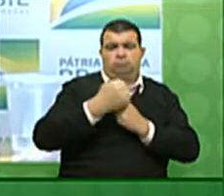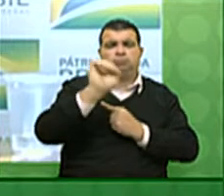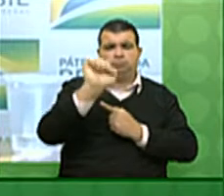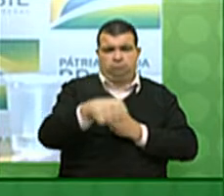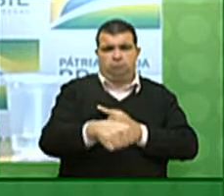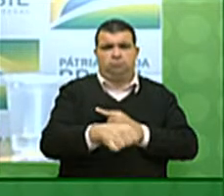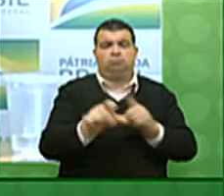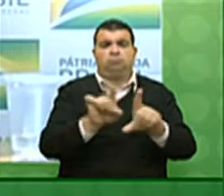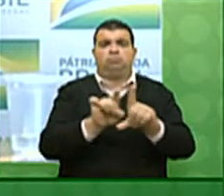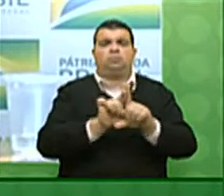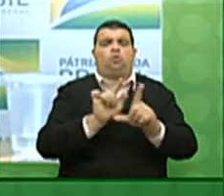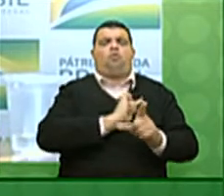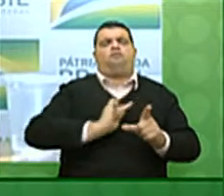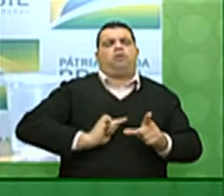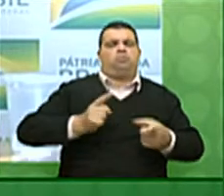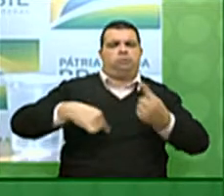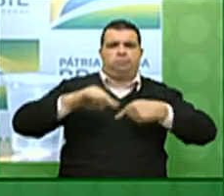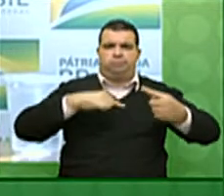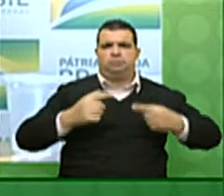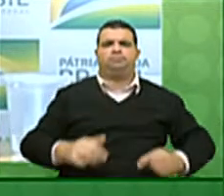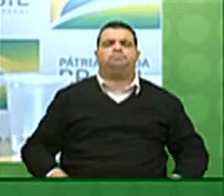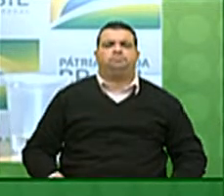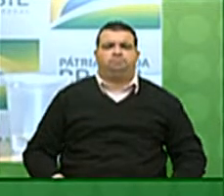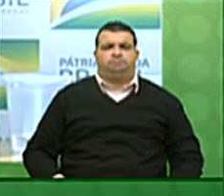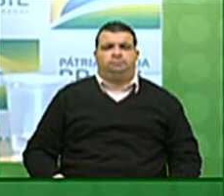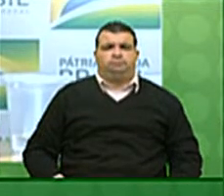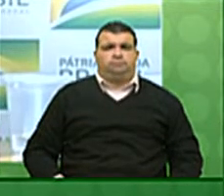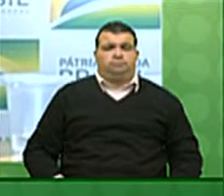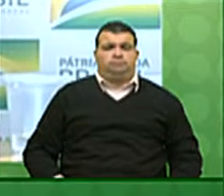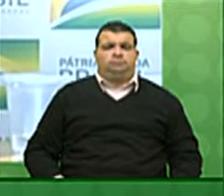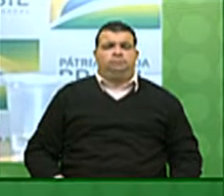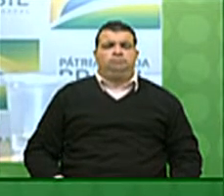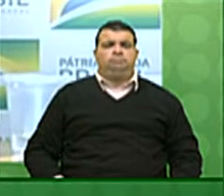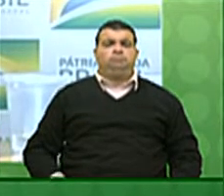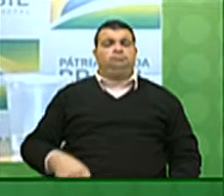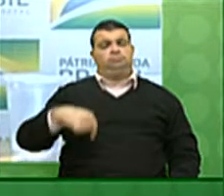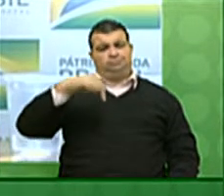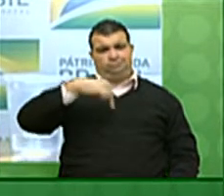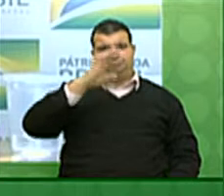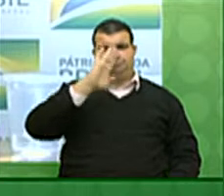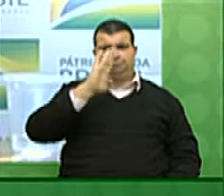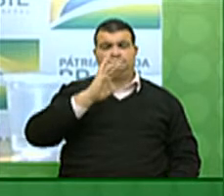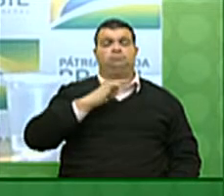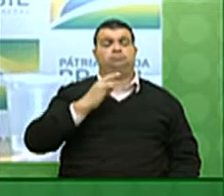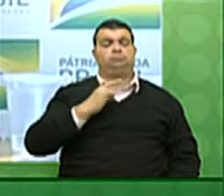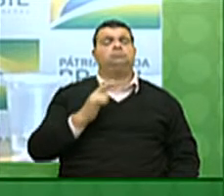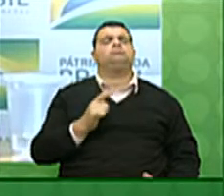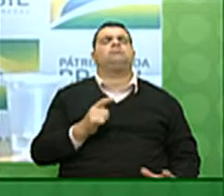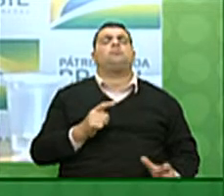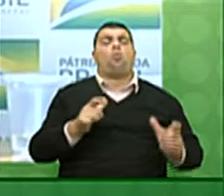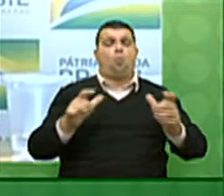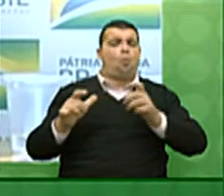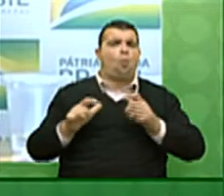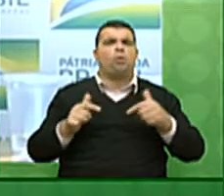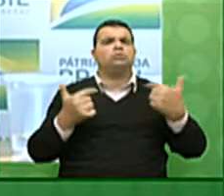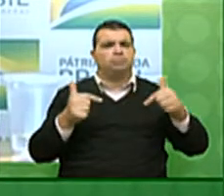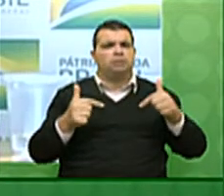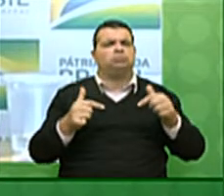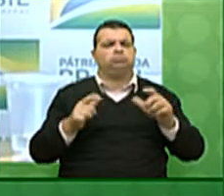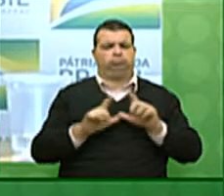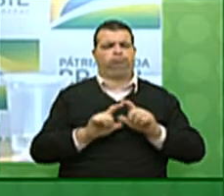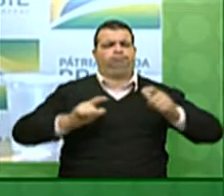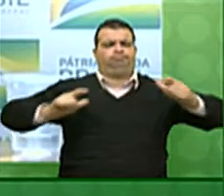e governança. Nós, aqui no Brasil, possuímos um amplo mercado consumidor,